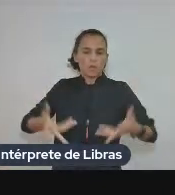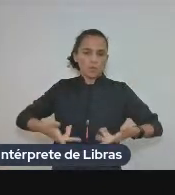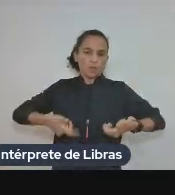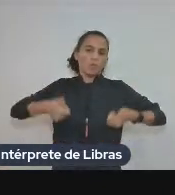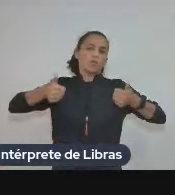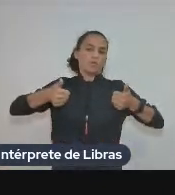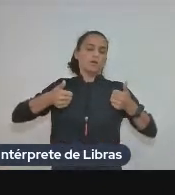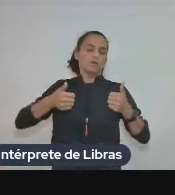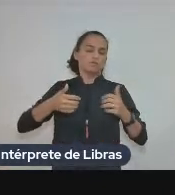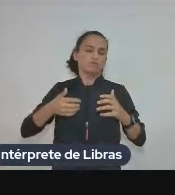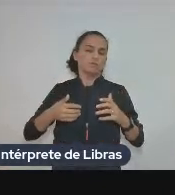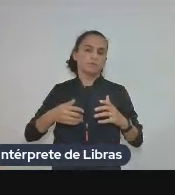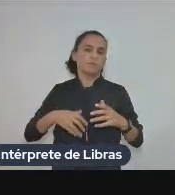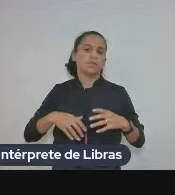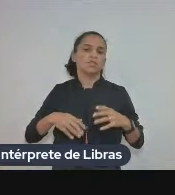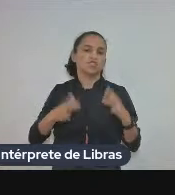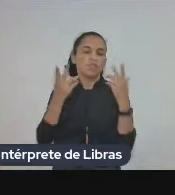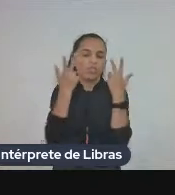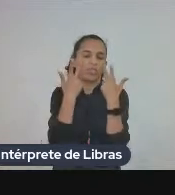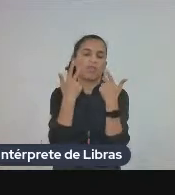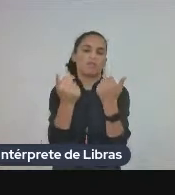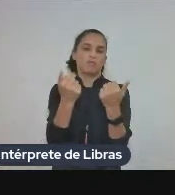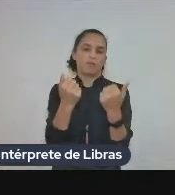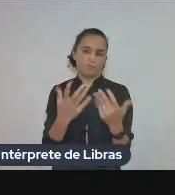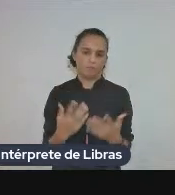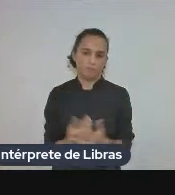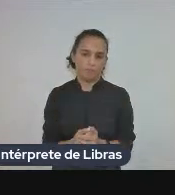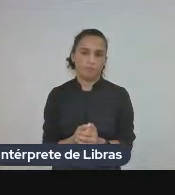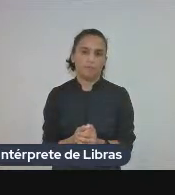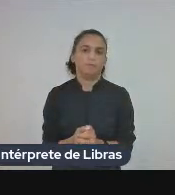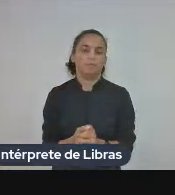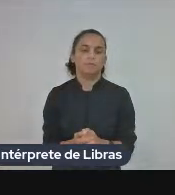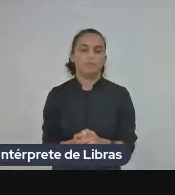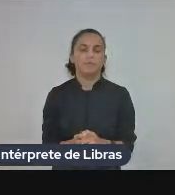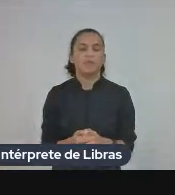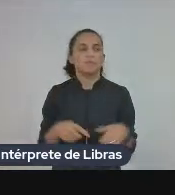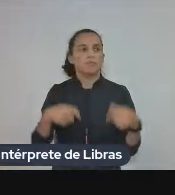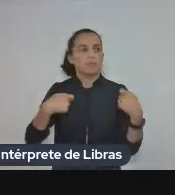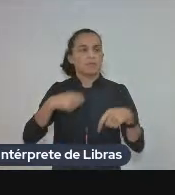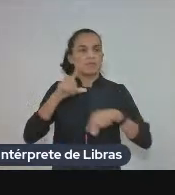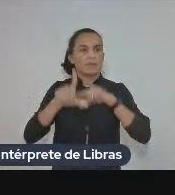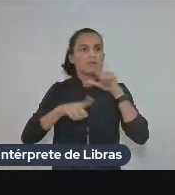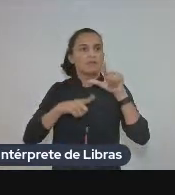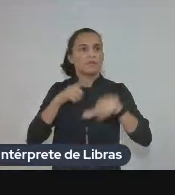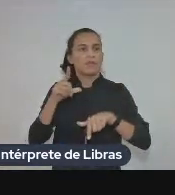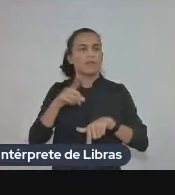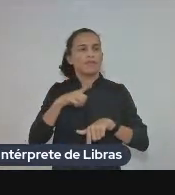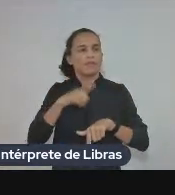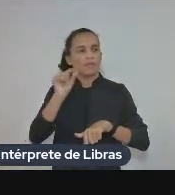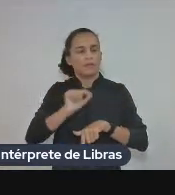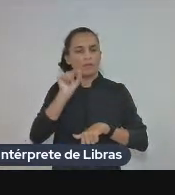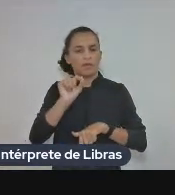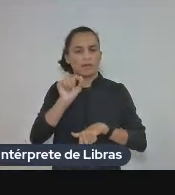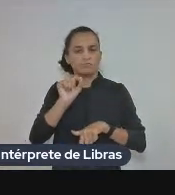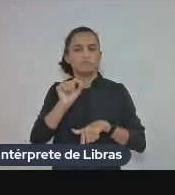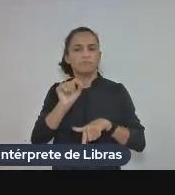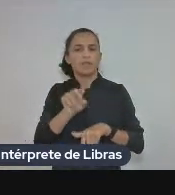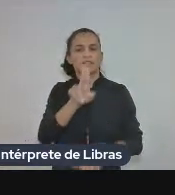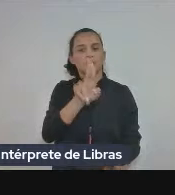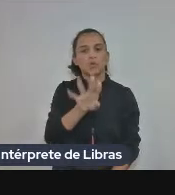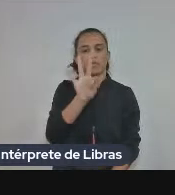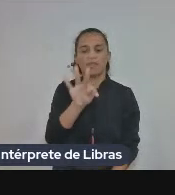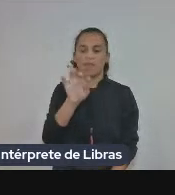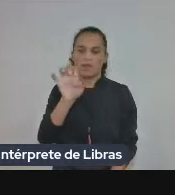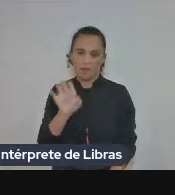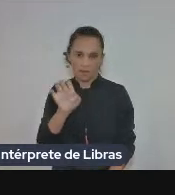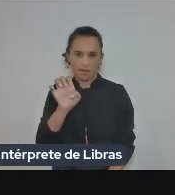para isso é necessário focar nessas unidades de tradução especializada como